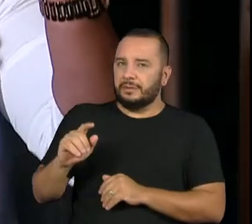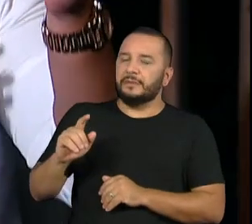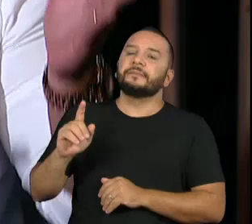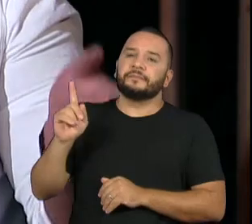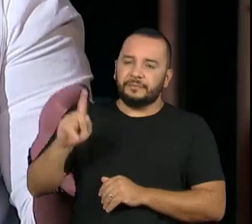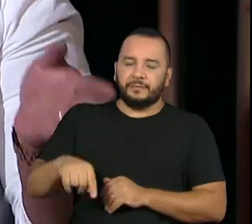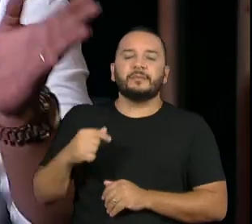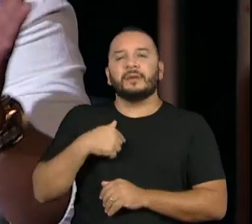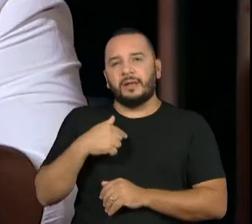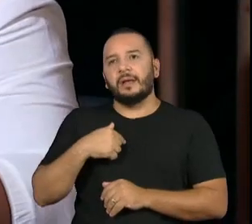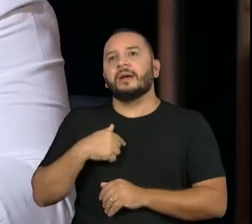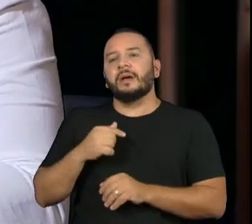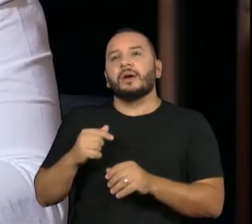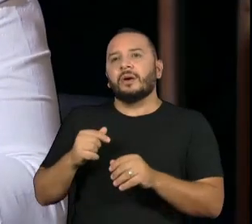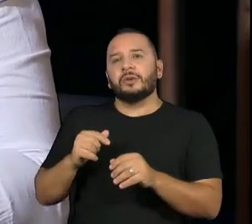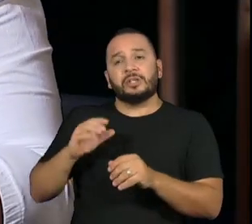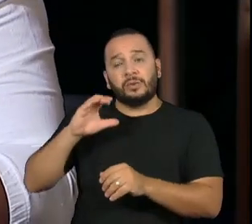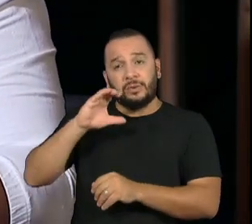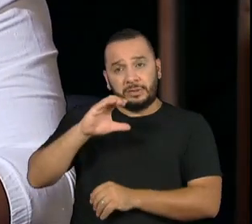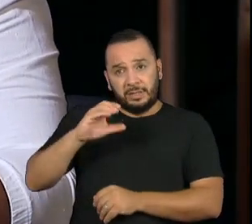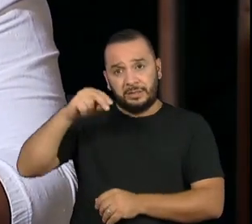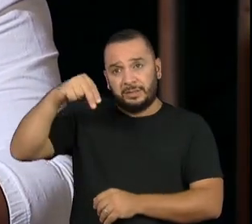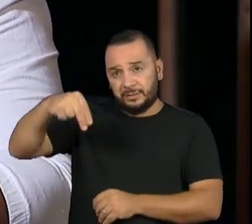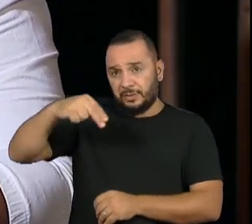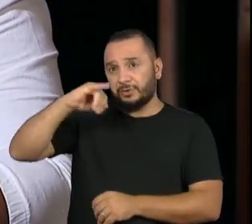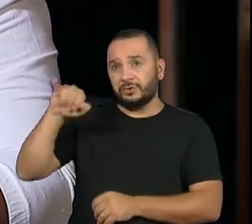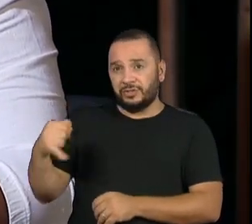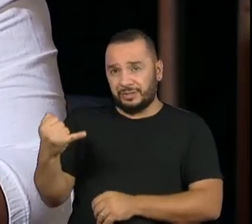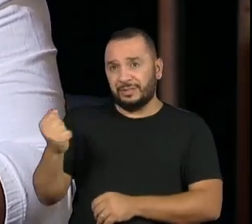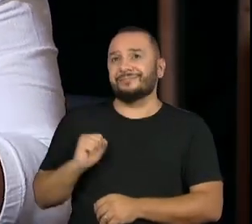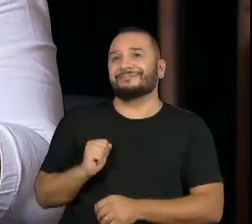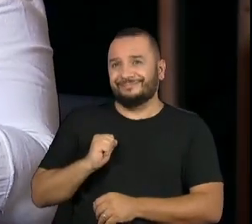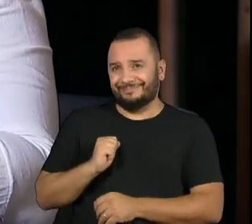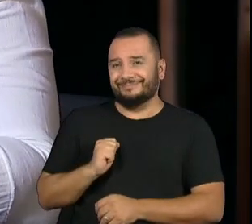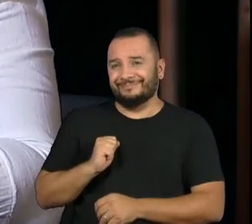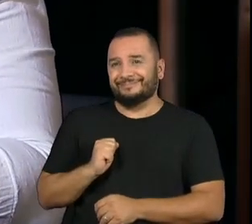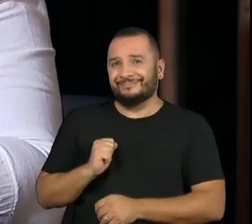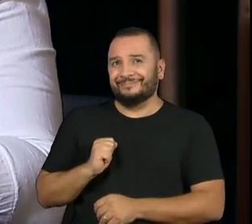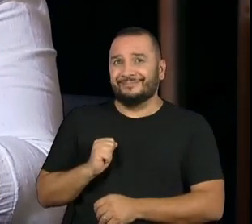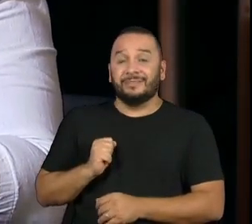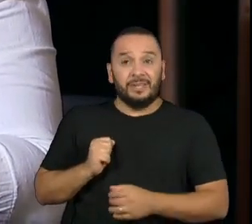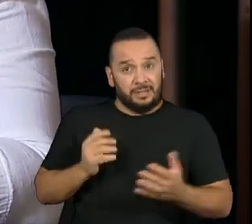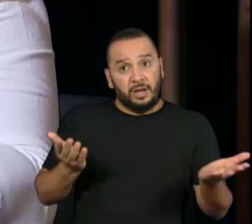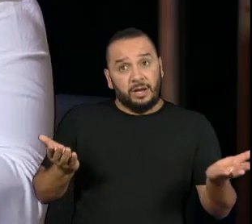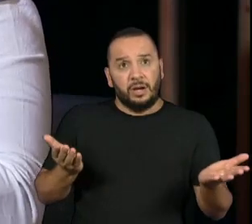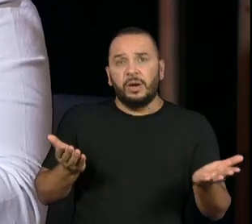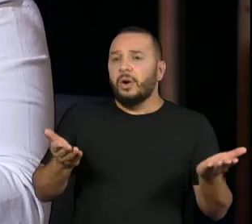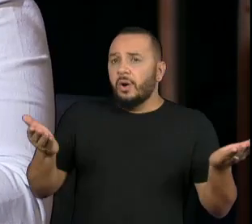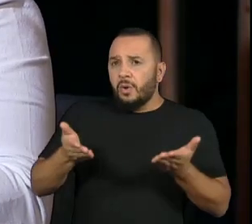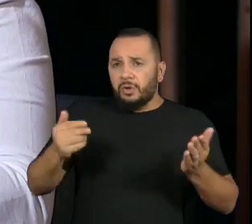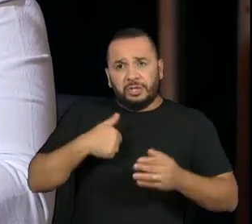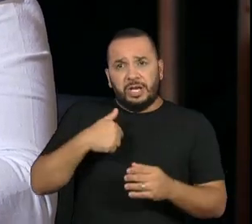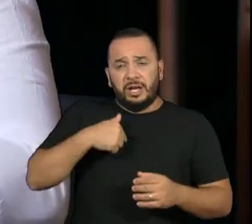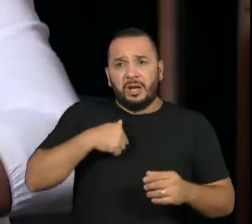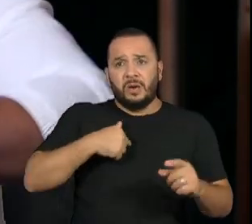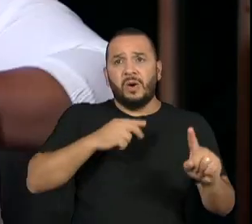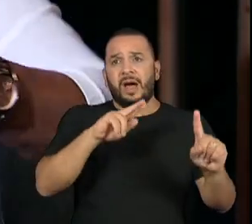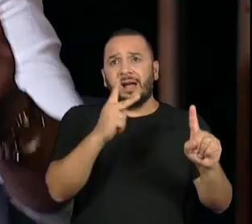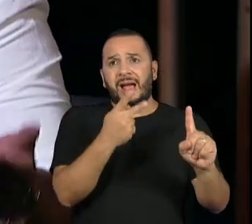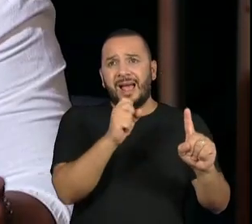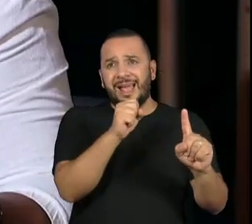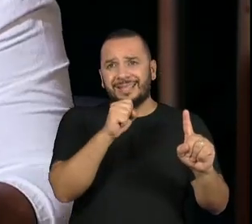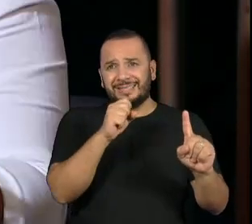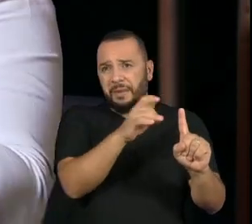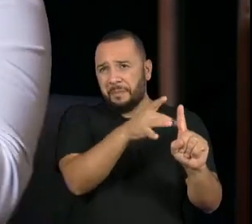Nacional de Justiça. Hoje, quando eu pratico a homofobia, ela foi